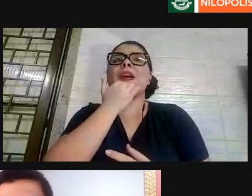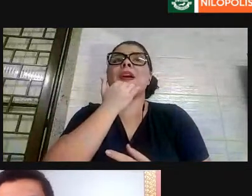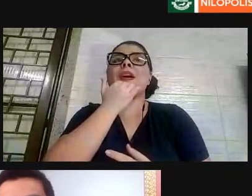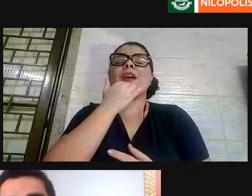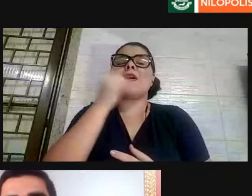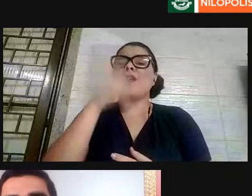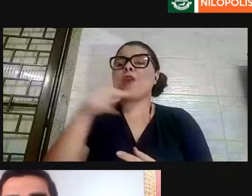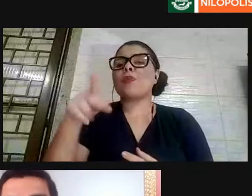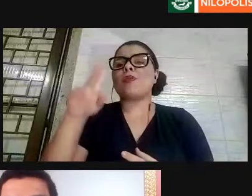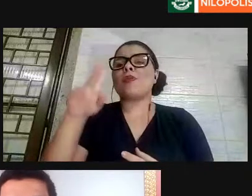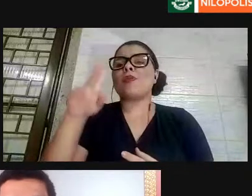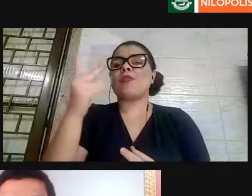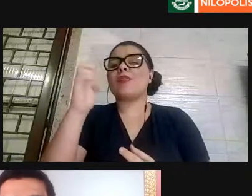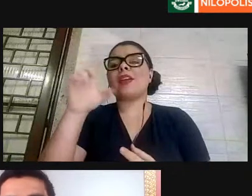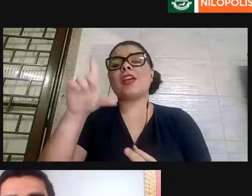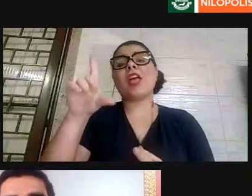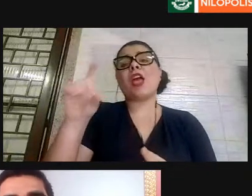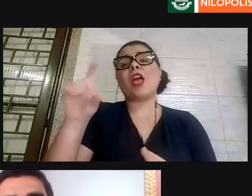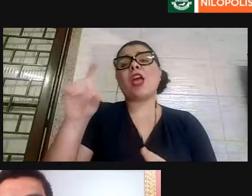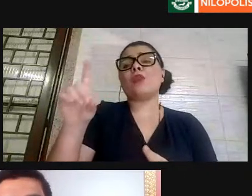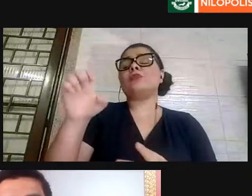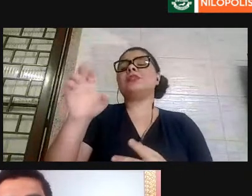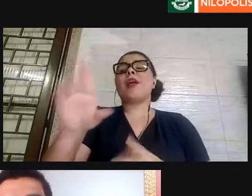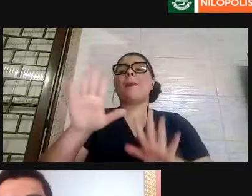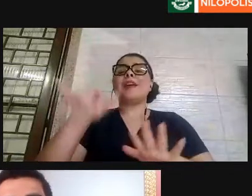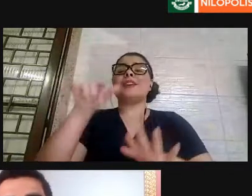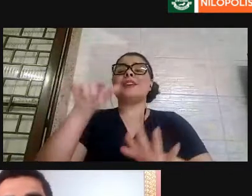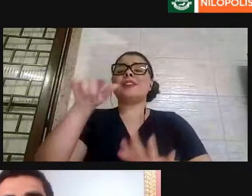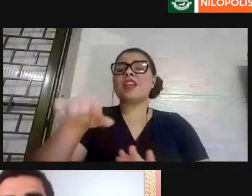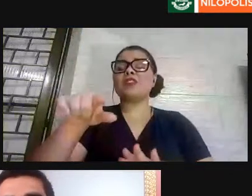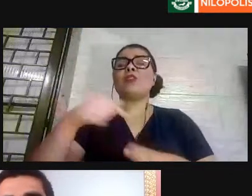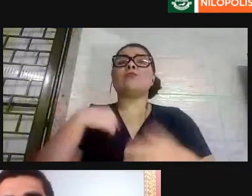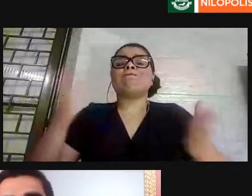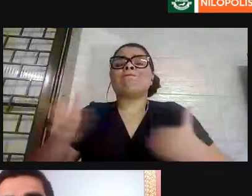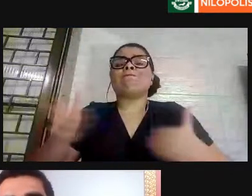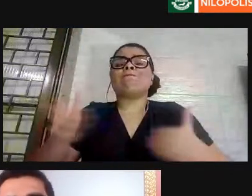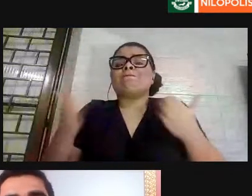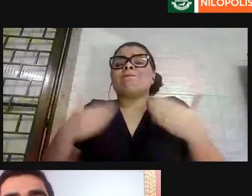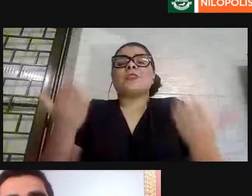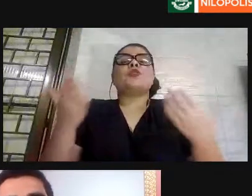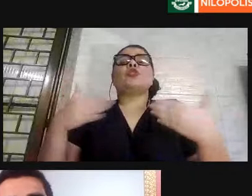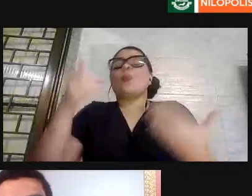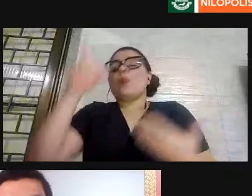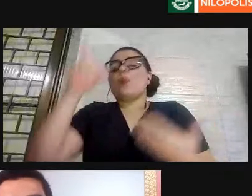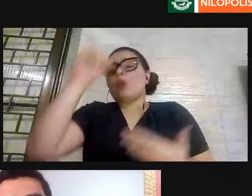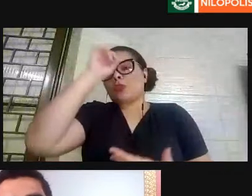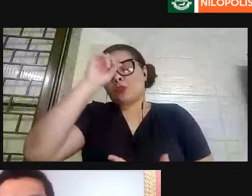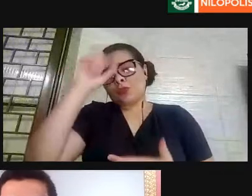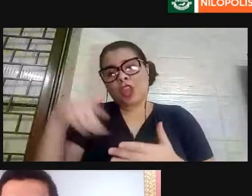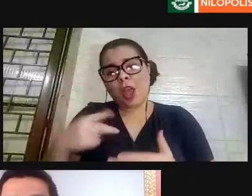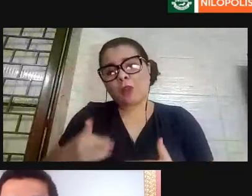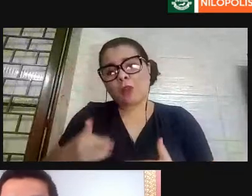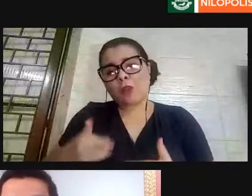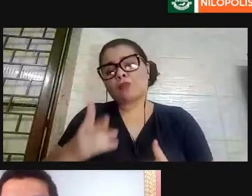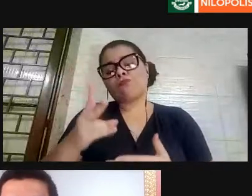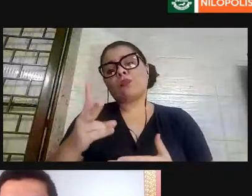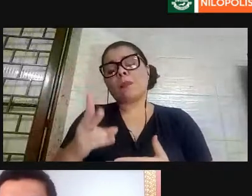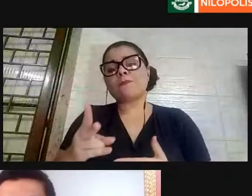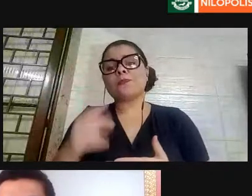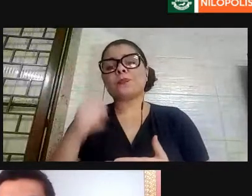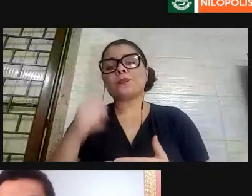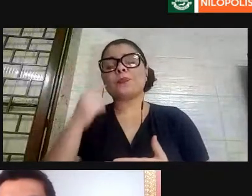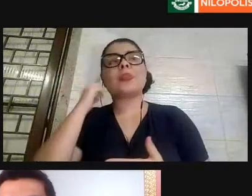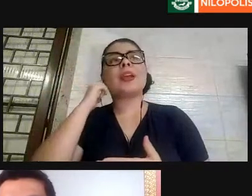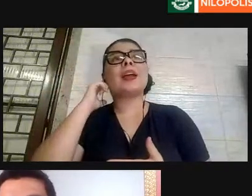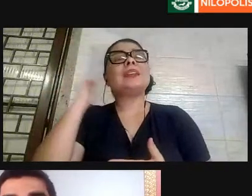Helder, mas é algo que nos motiva a cada dia. Tem uma história que eu gosto bastante, que eu até citei ela ainda